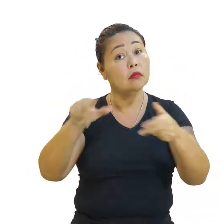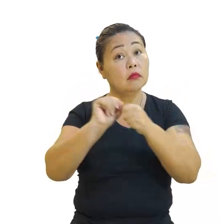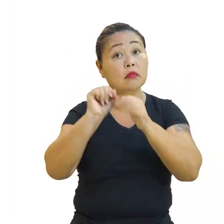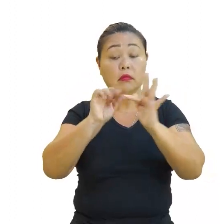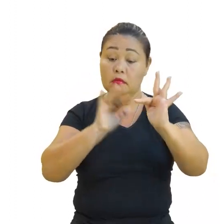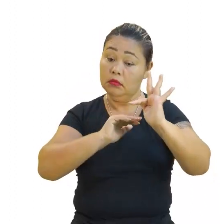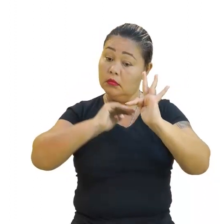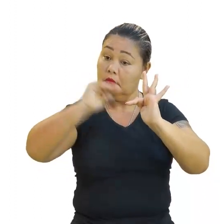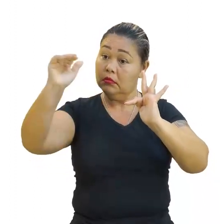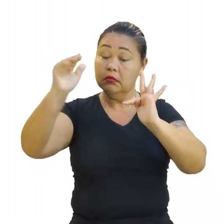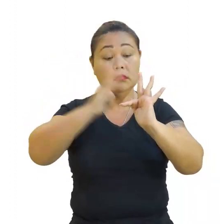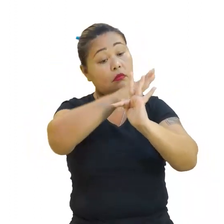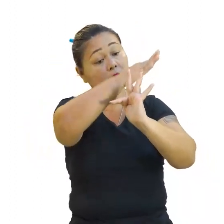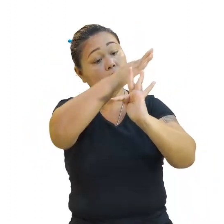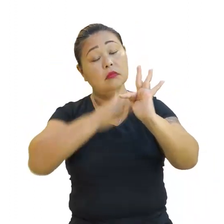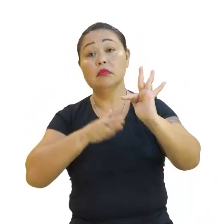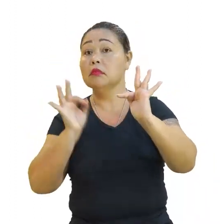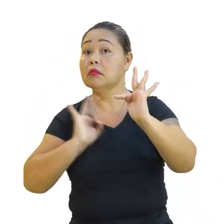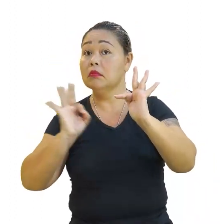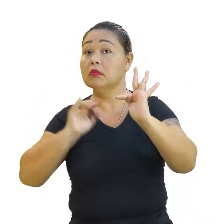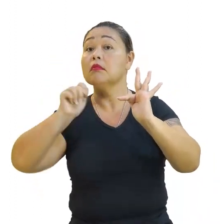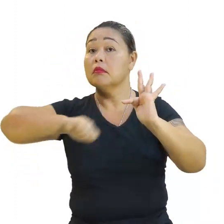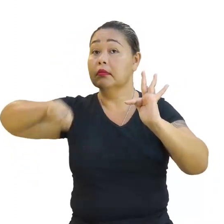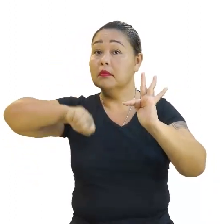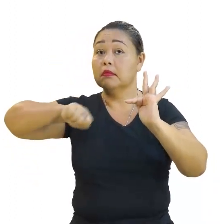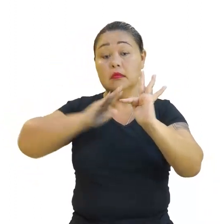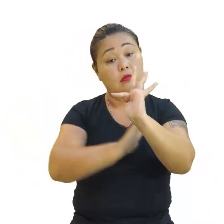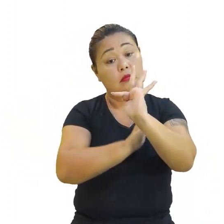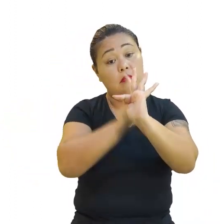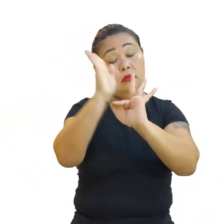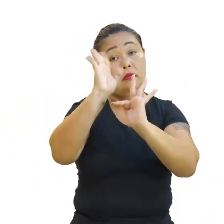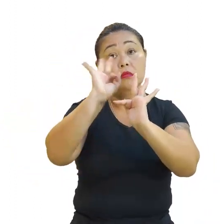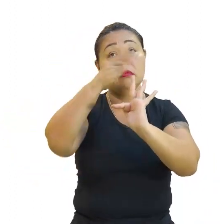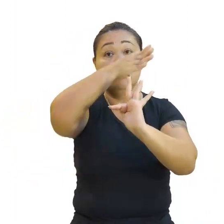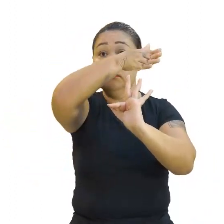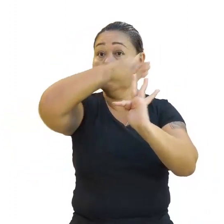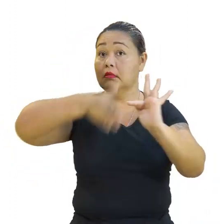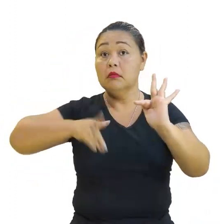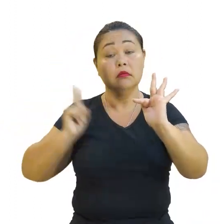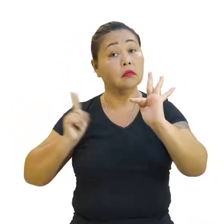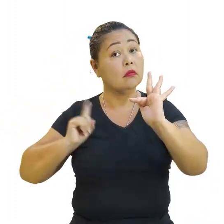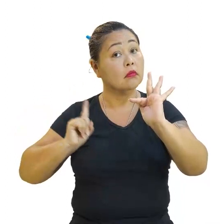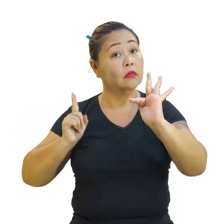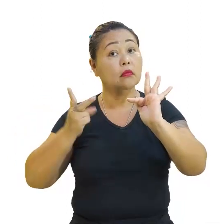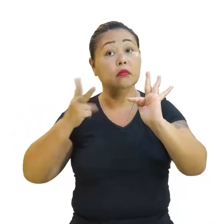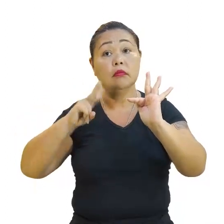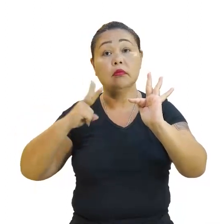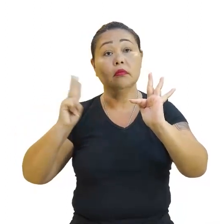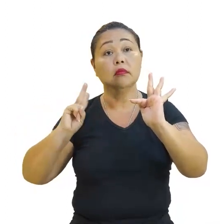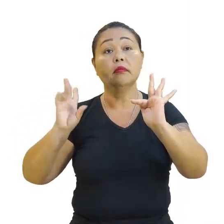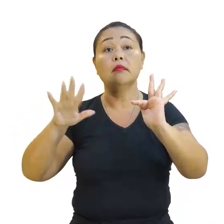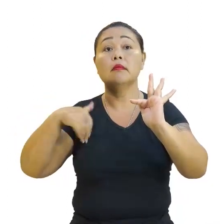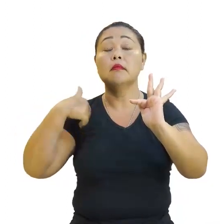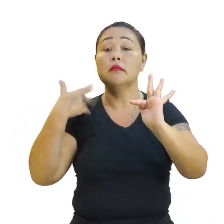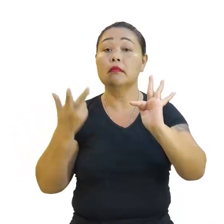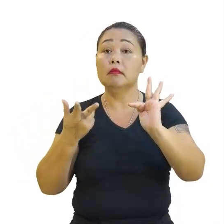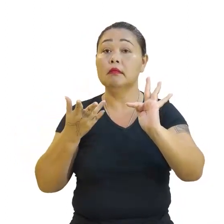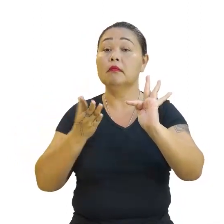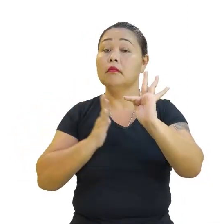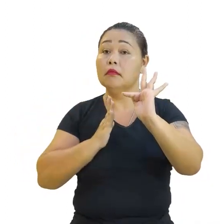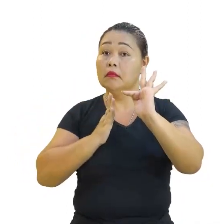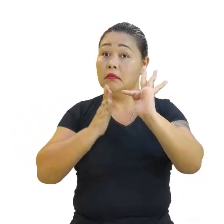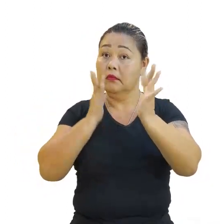decrescente. Ah, legal essa informação. Anota aí. Não é crescente e nem decrescente. Sendo, por isso, uma função